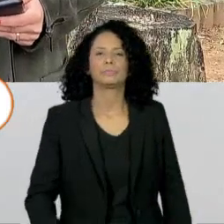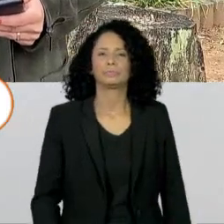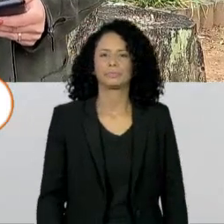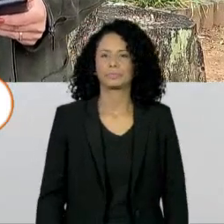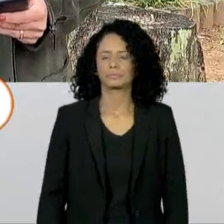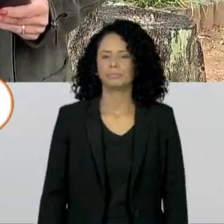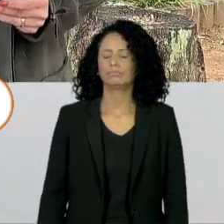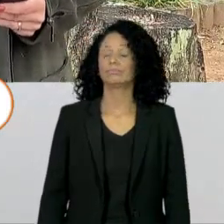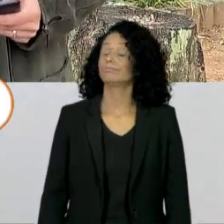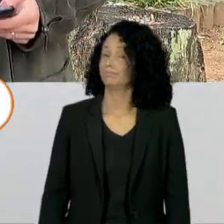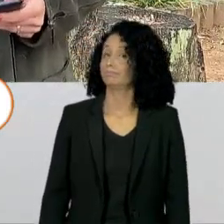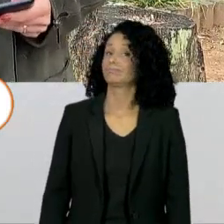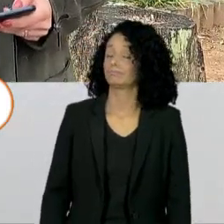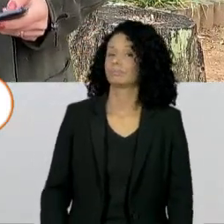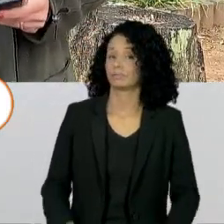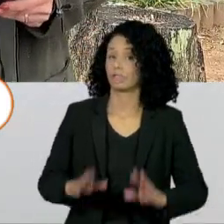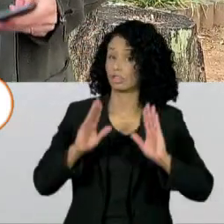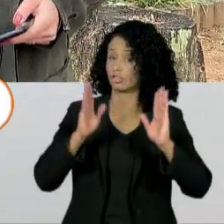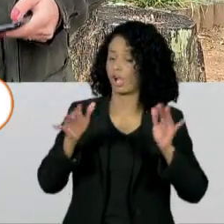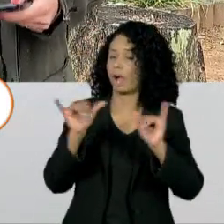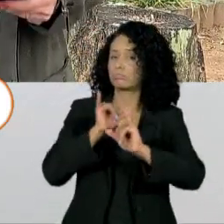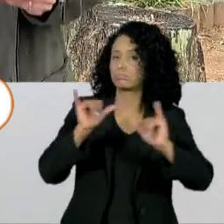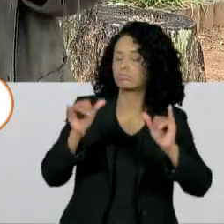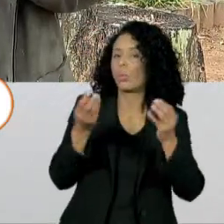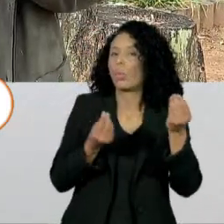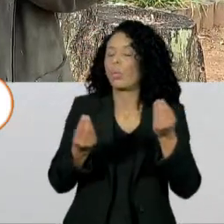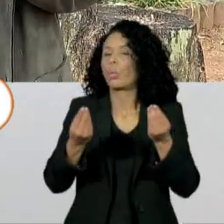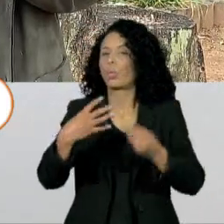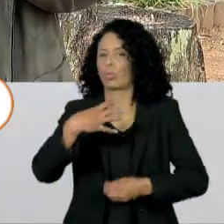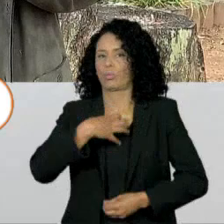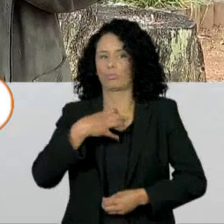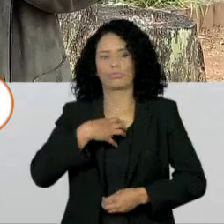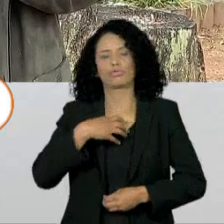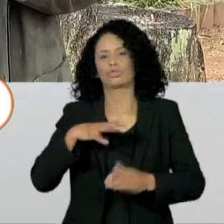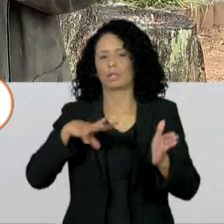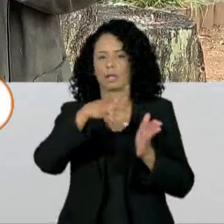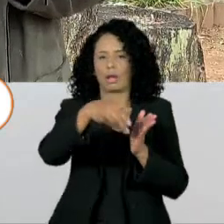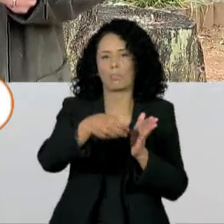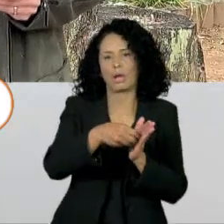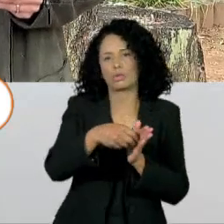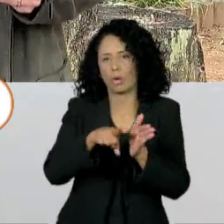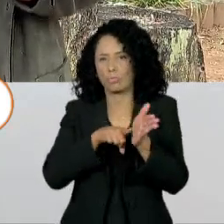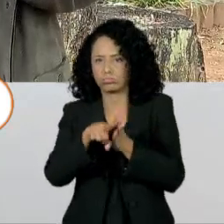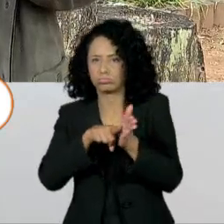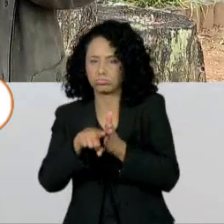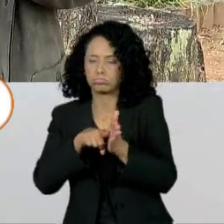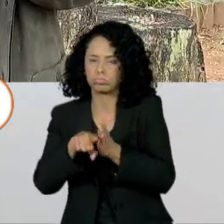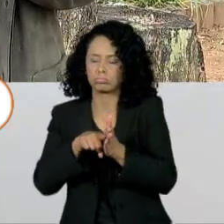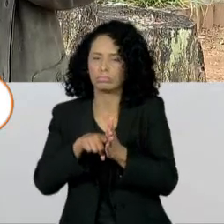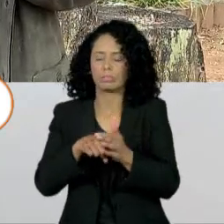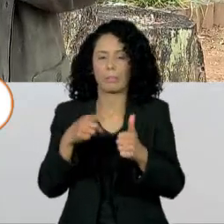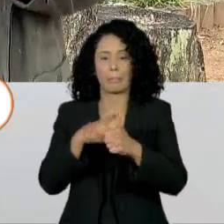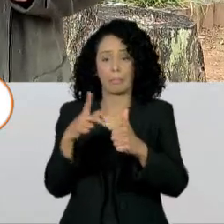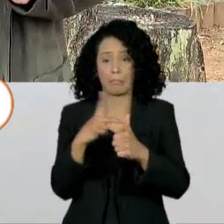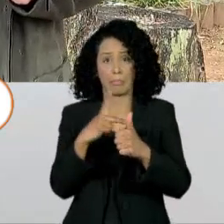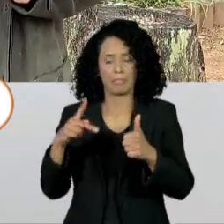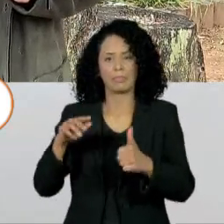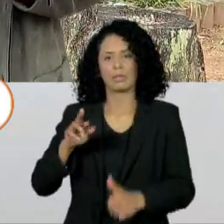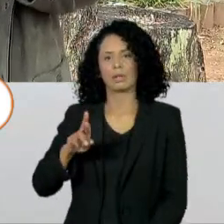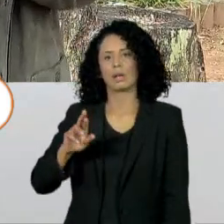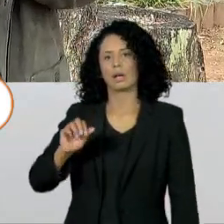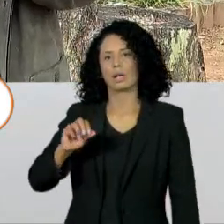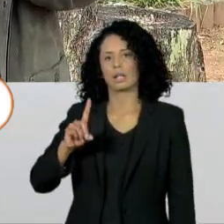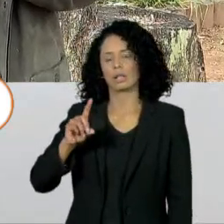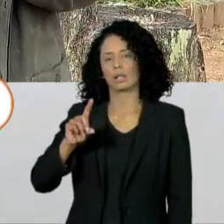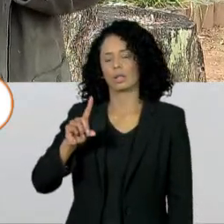Já definiu o plano, definiu as pessoas que vão ficar à frente dos trabalhos. Na presidência está o senador Randolfe Rodrigues, da